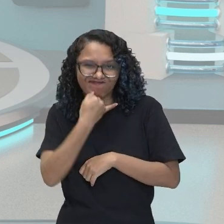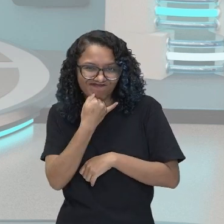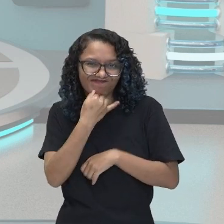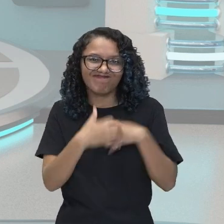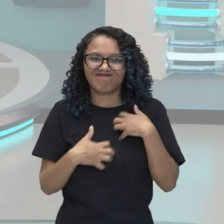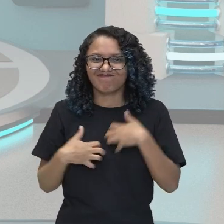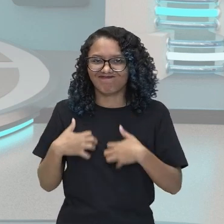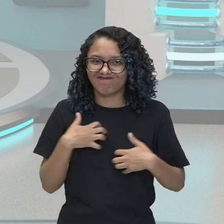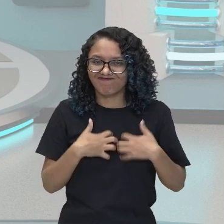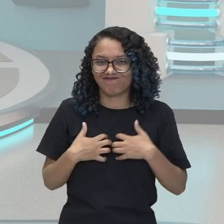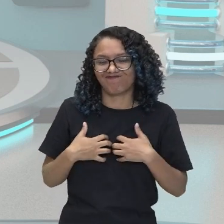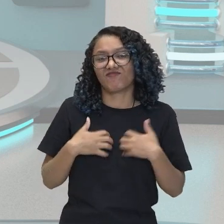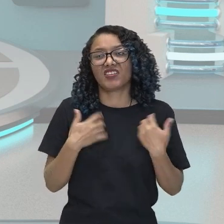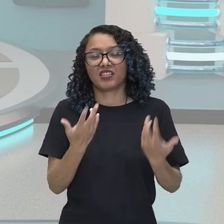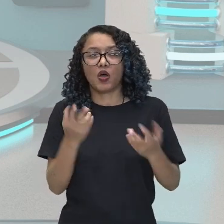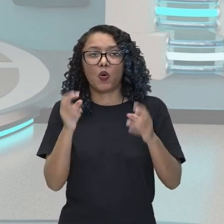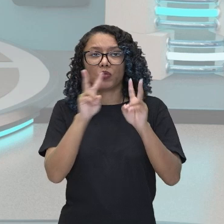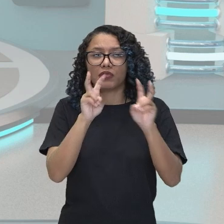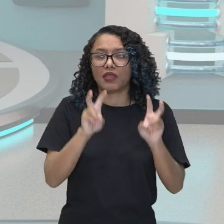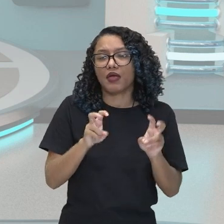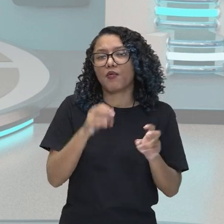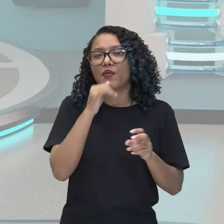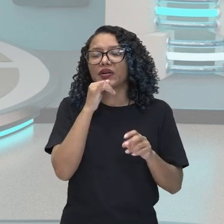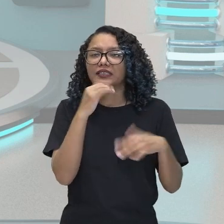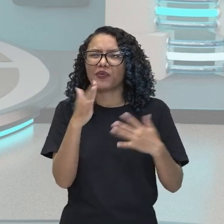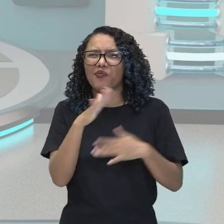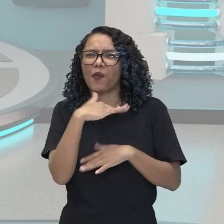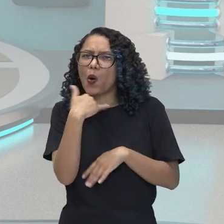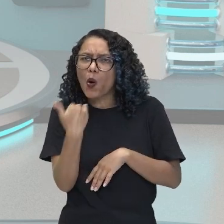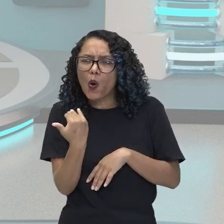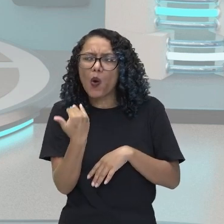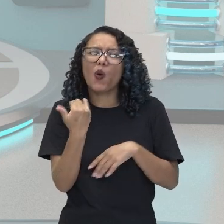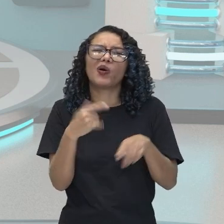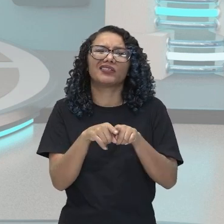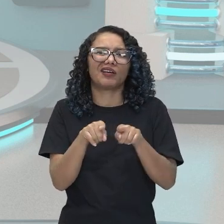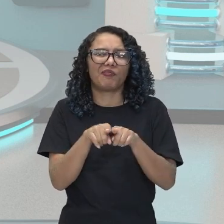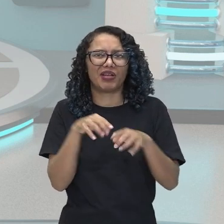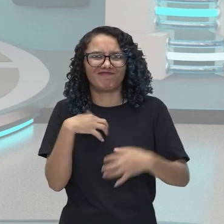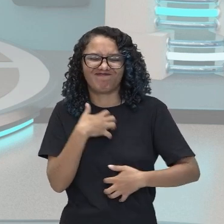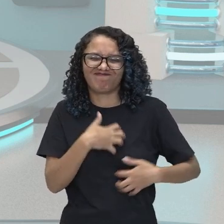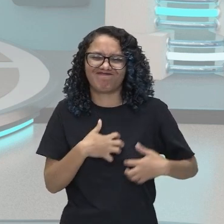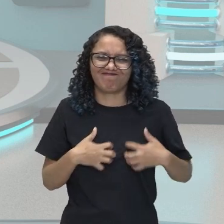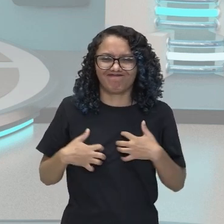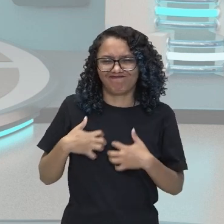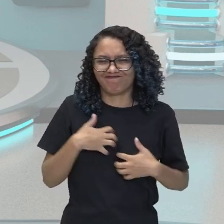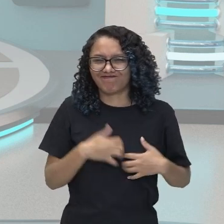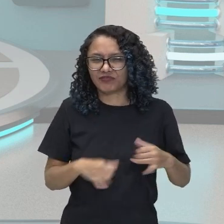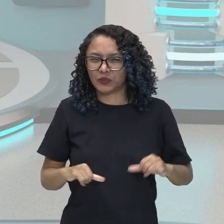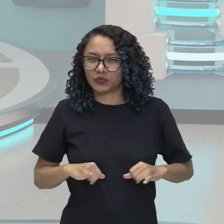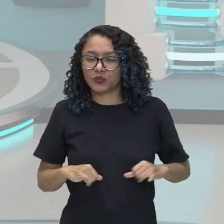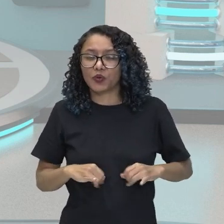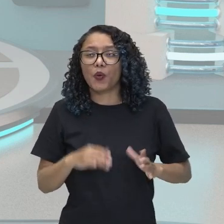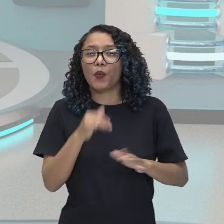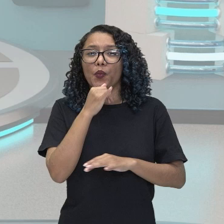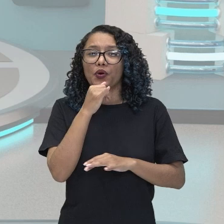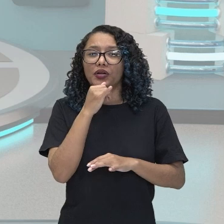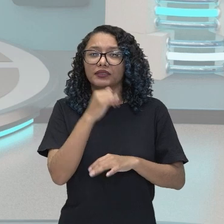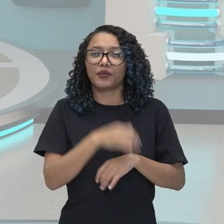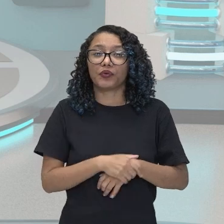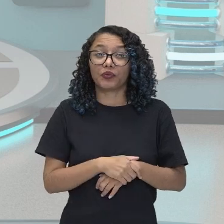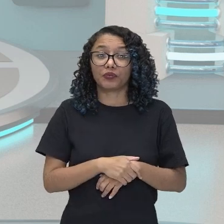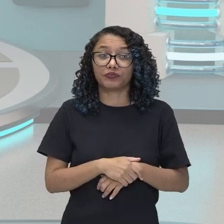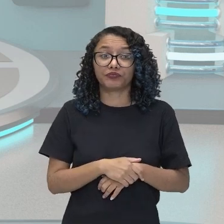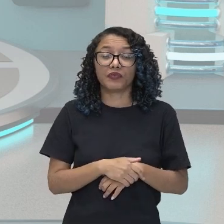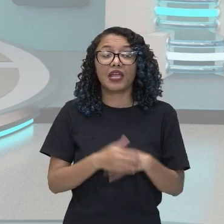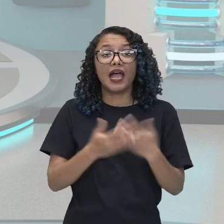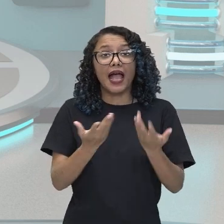recorrentes, como já falei, estão morte e desgosto. Um exemplo são as montagens de peças de